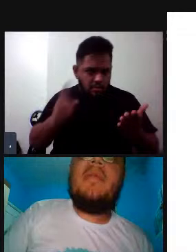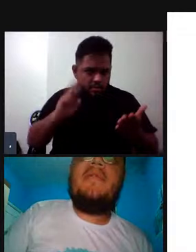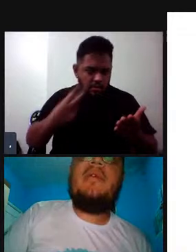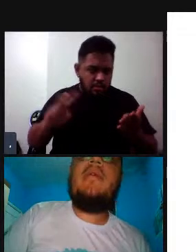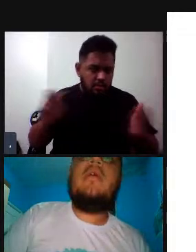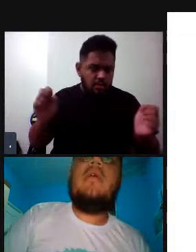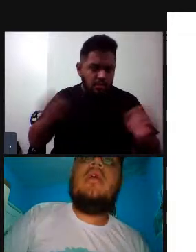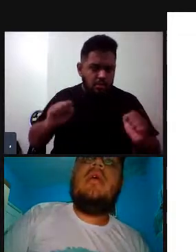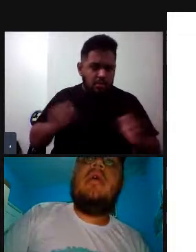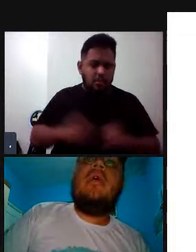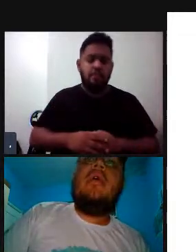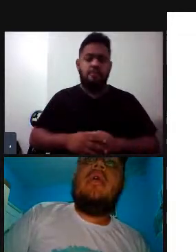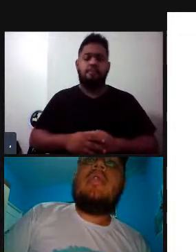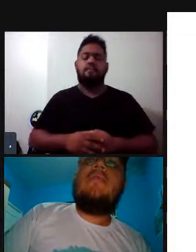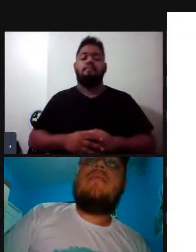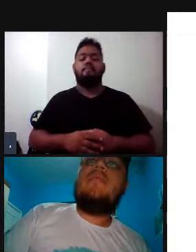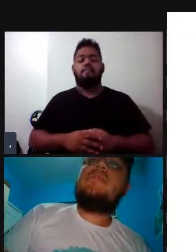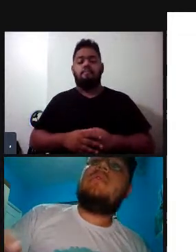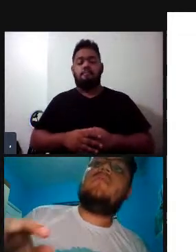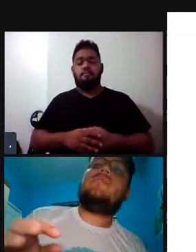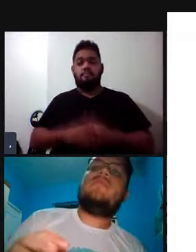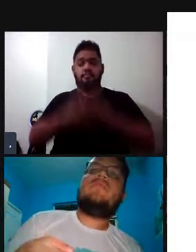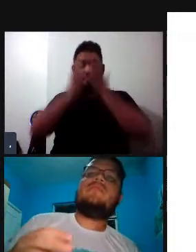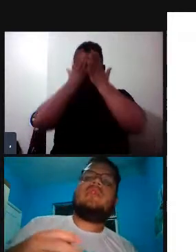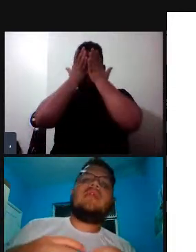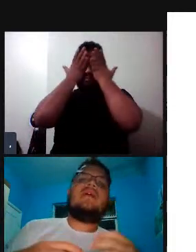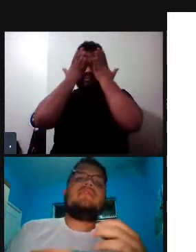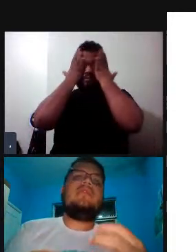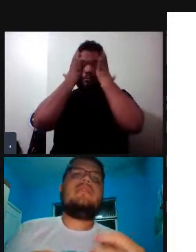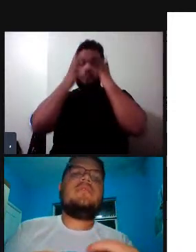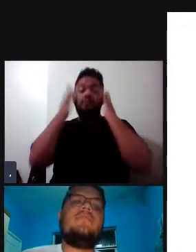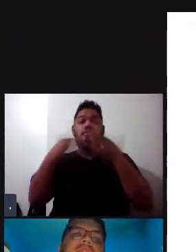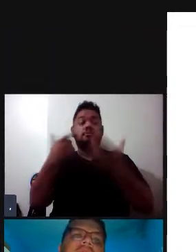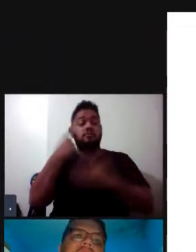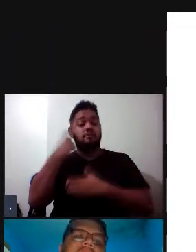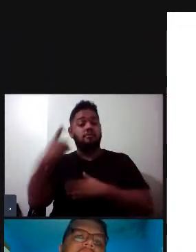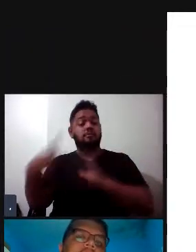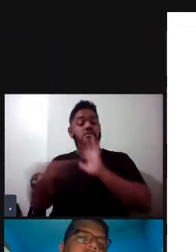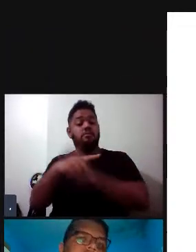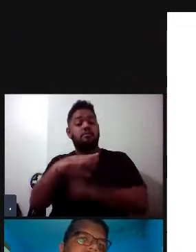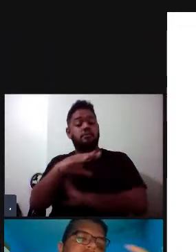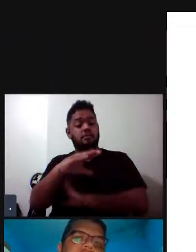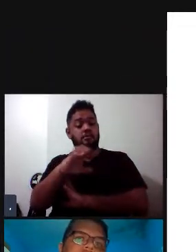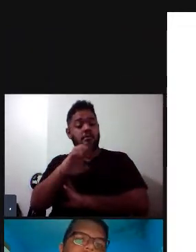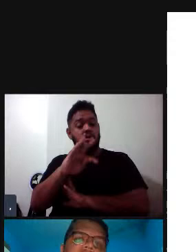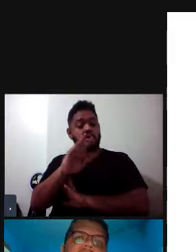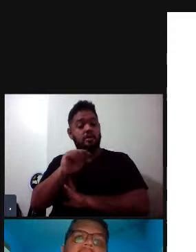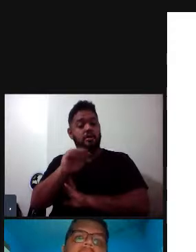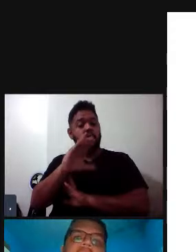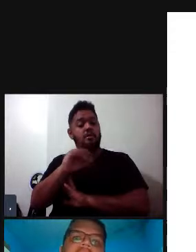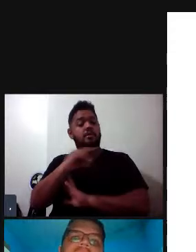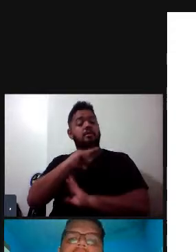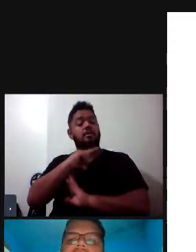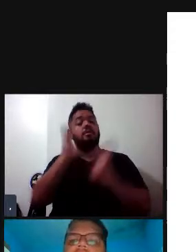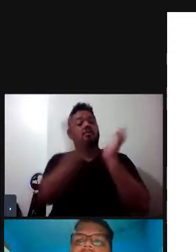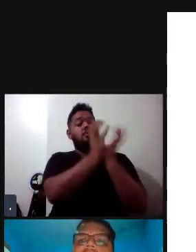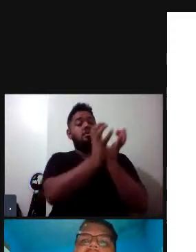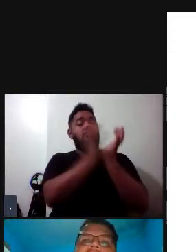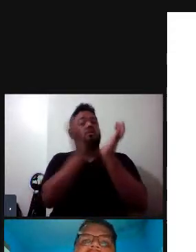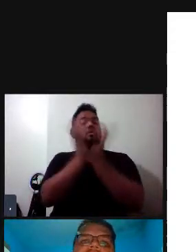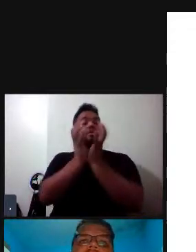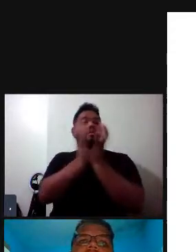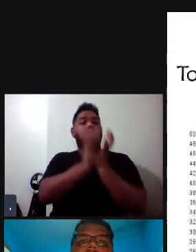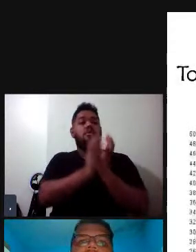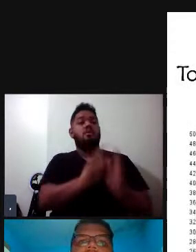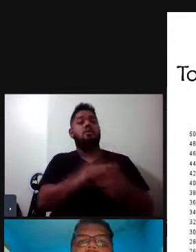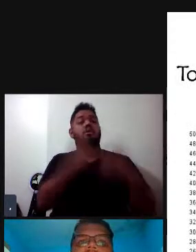Dá para ver. Então, os sons dos cetáceos, eles são divididos em dois grandes grupos, né, são os